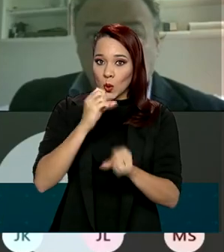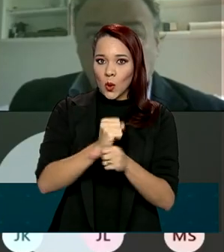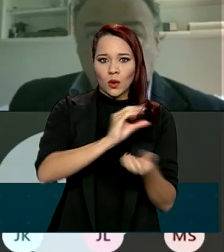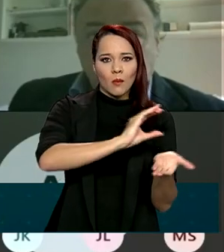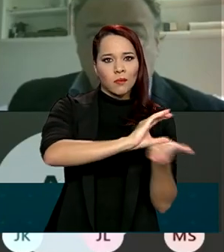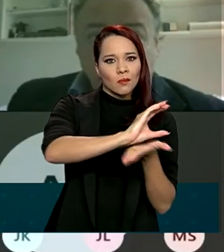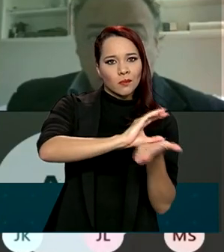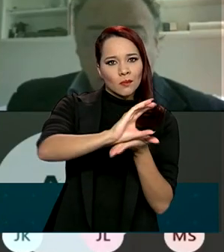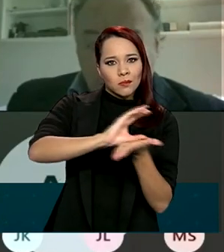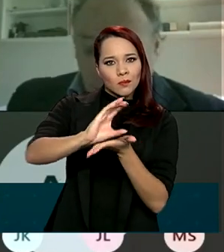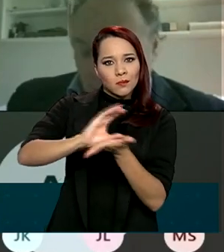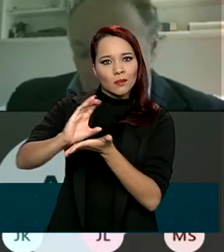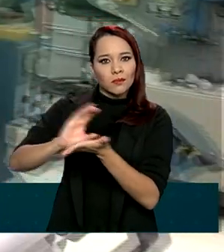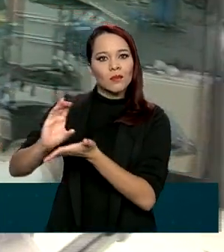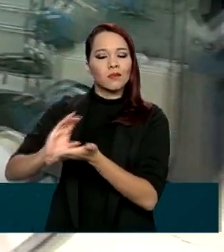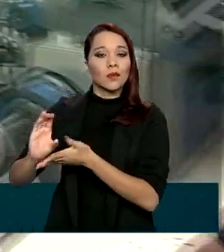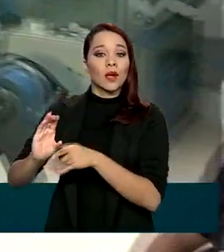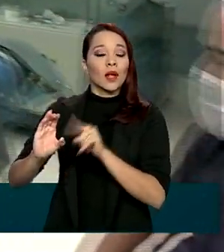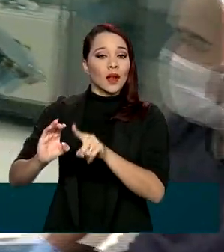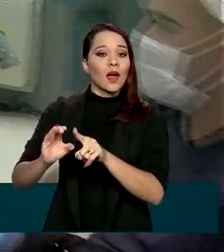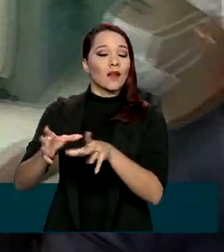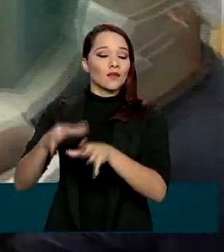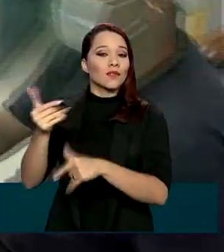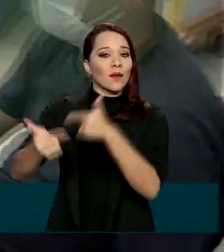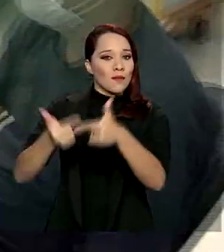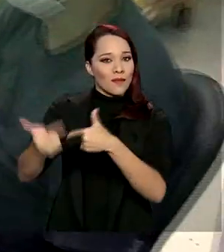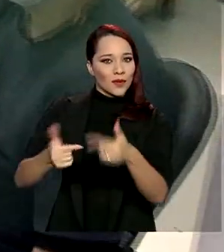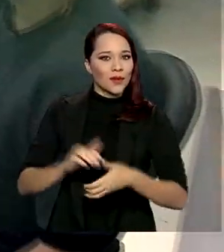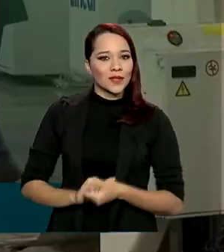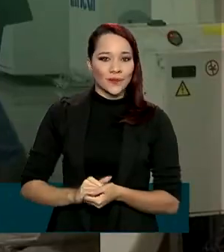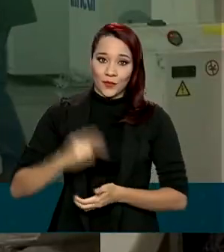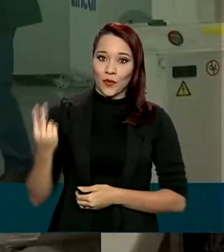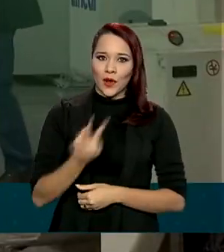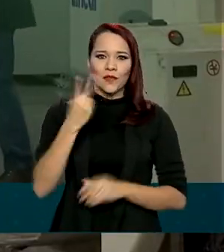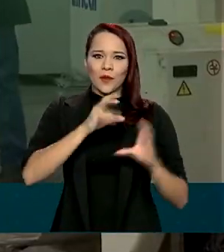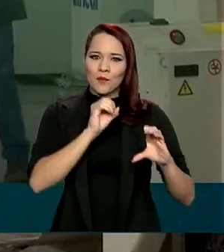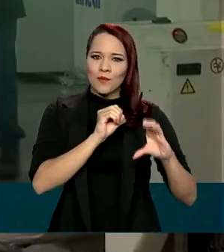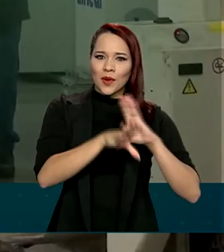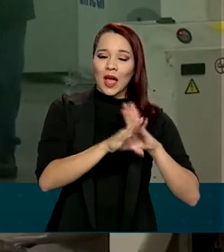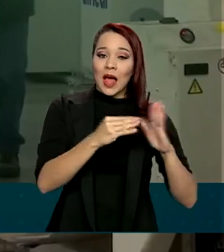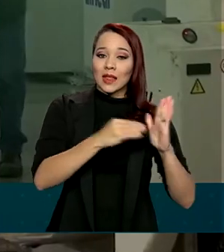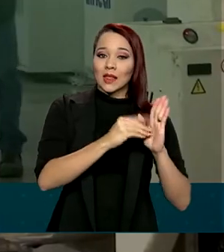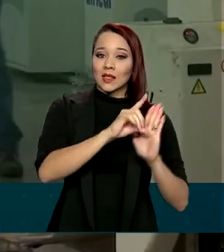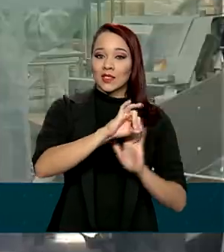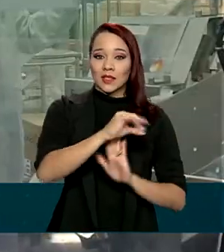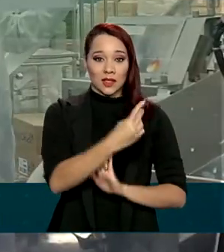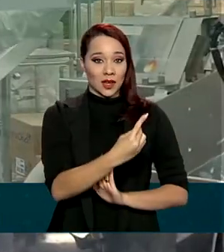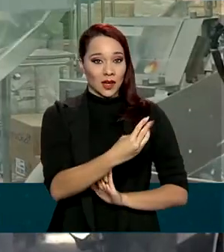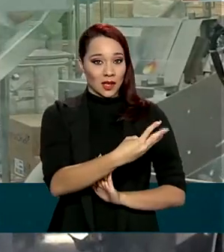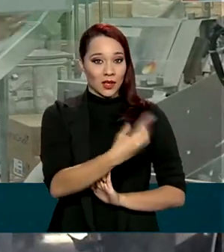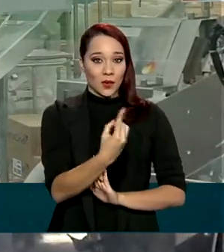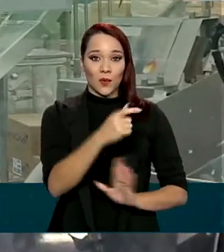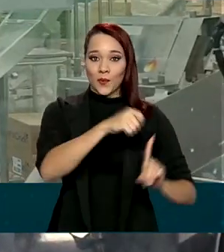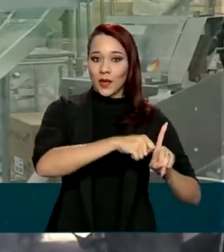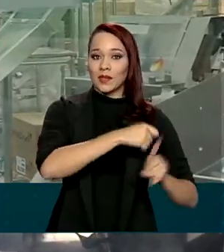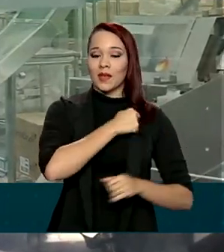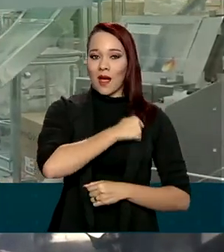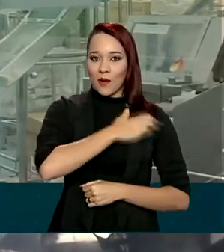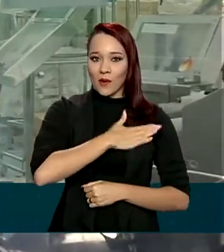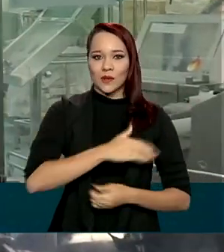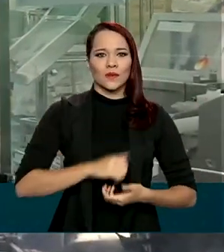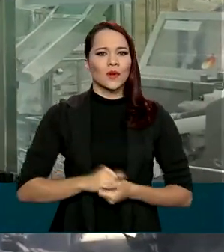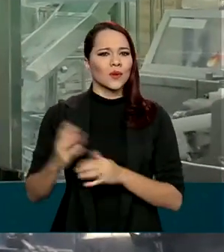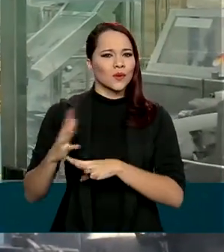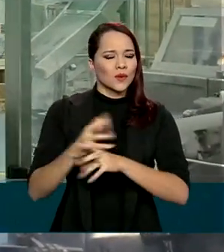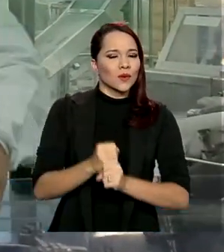pelo FGTS em 2019 aos trabalhadores. Os valores serão depositados até 31 de agosto. De um total de mais de R 11